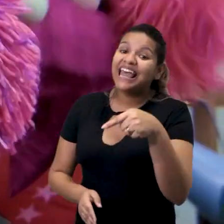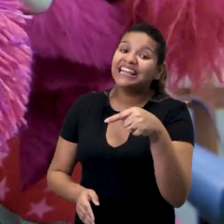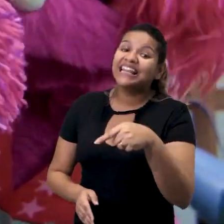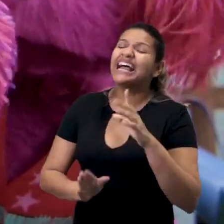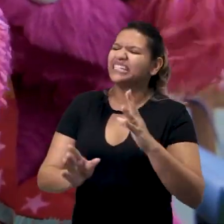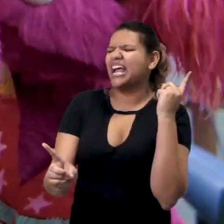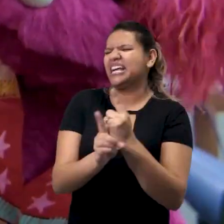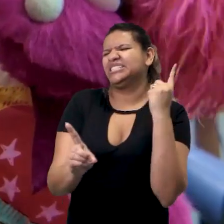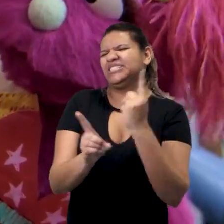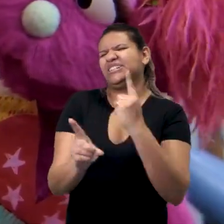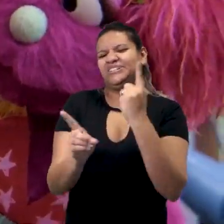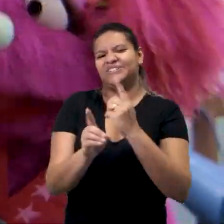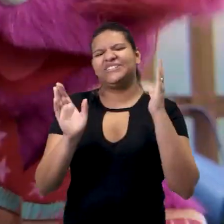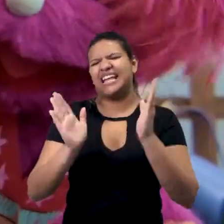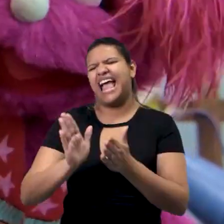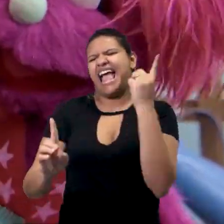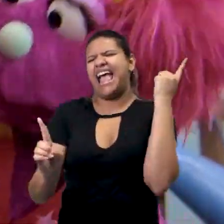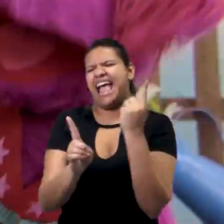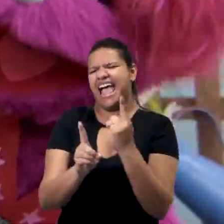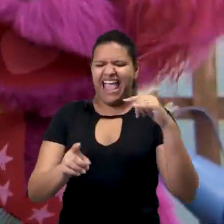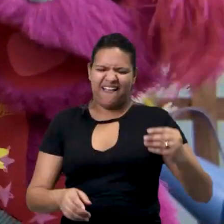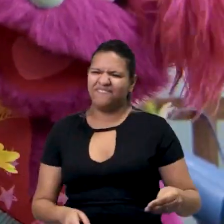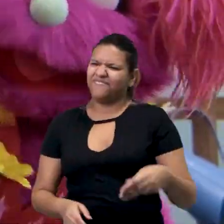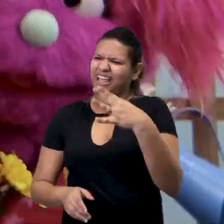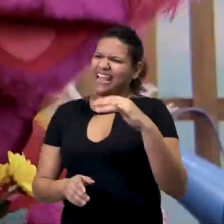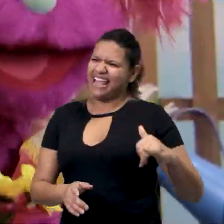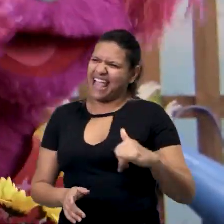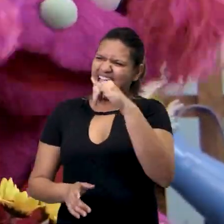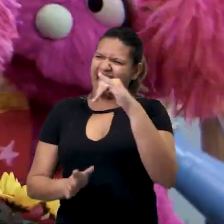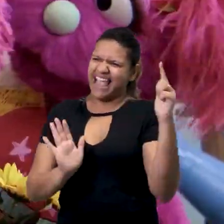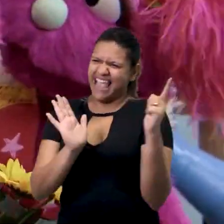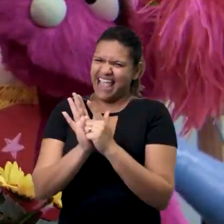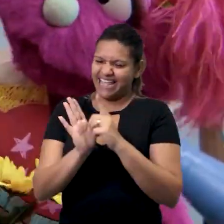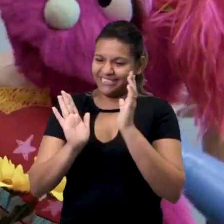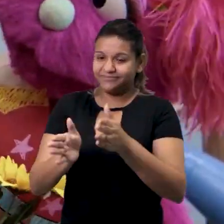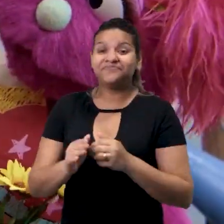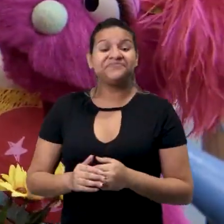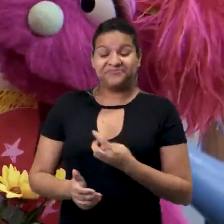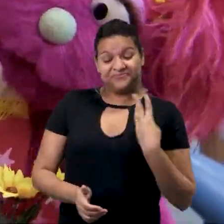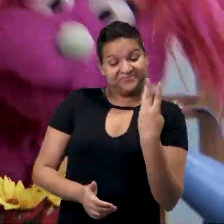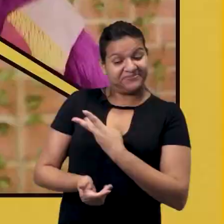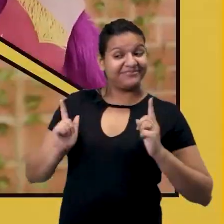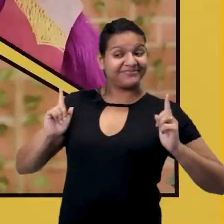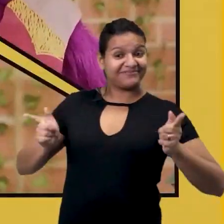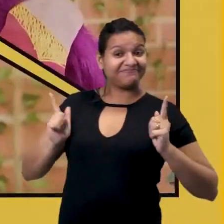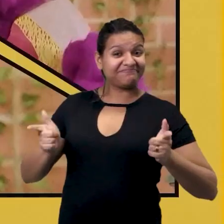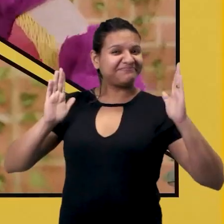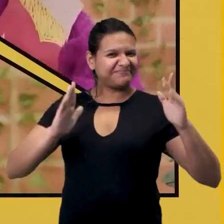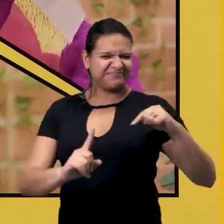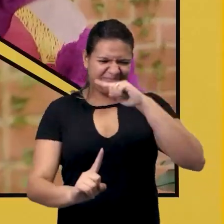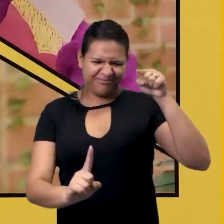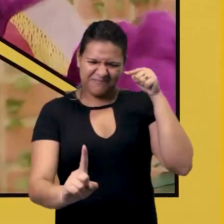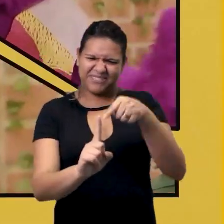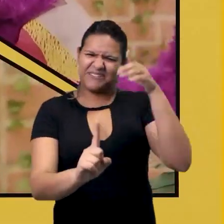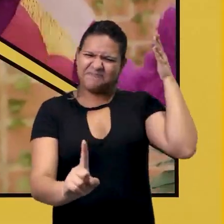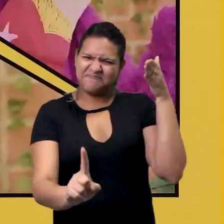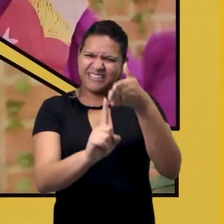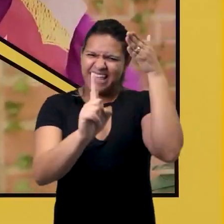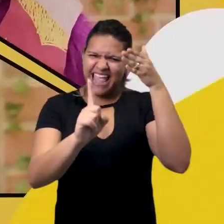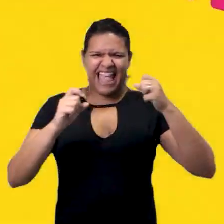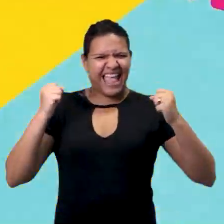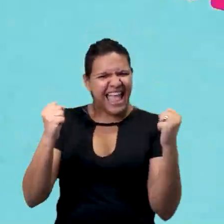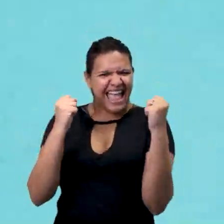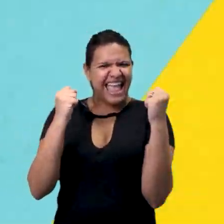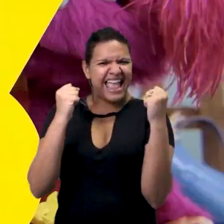Hã? Temos o nosso aviãozinho! Hã? Hã? Hã? Hã? Pequenas aventureiras? Hã? A tela se divide em três